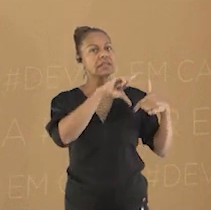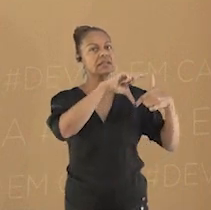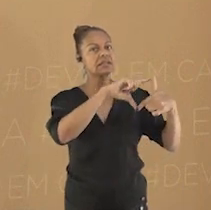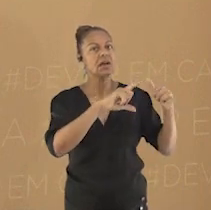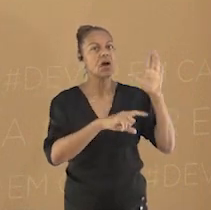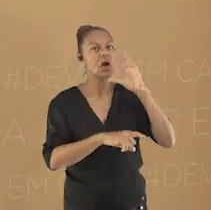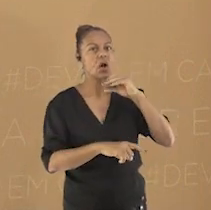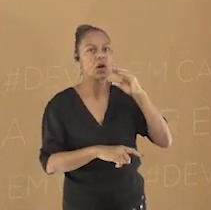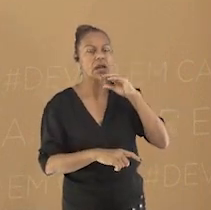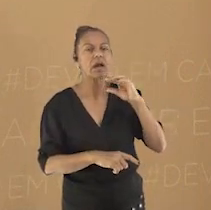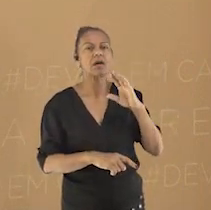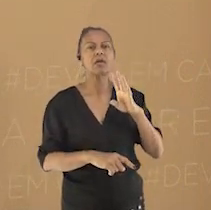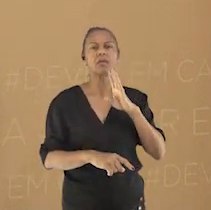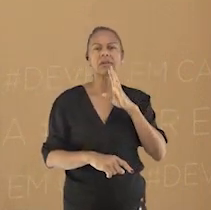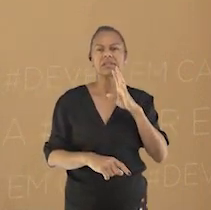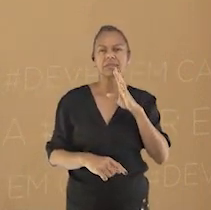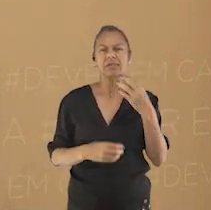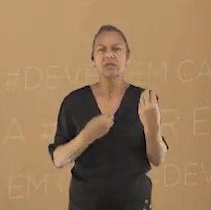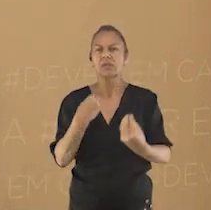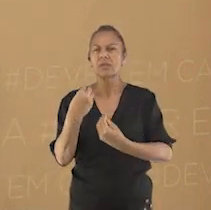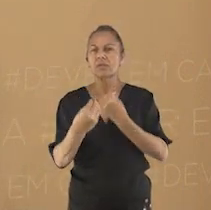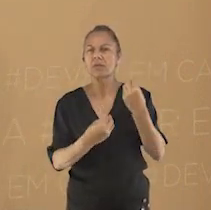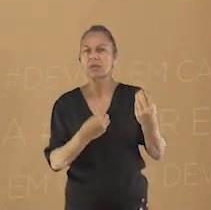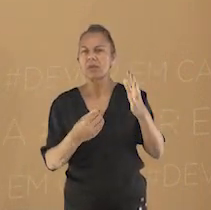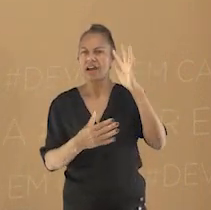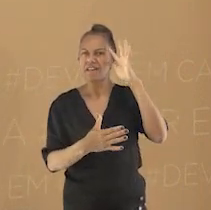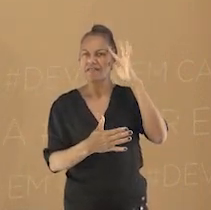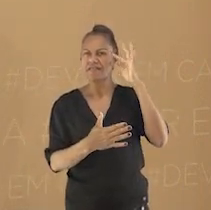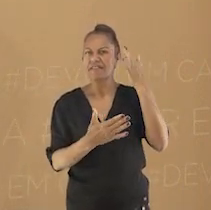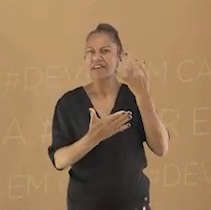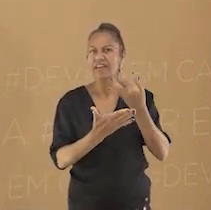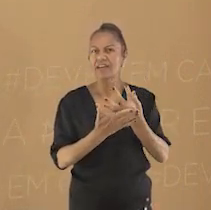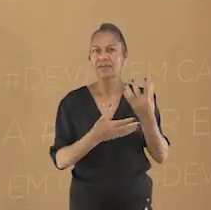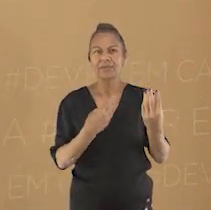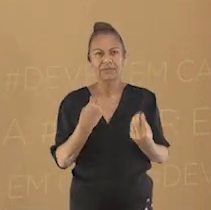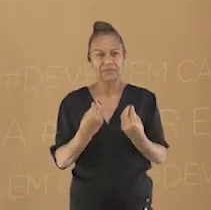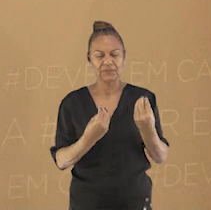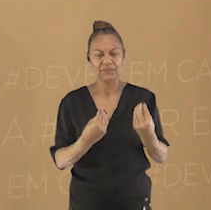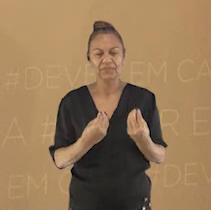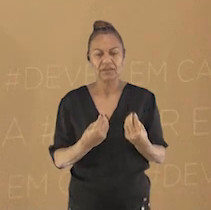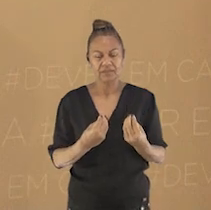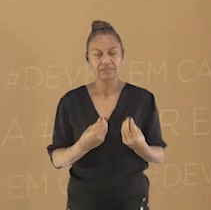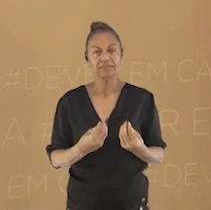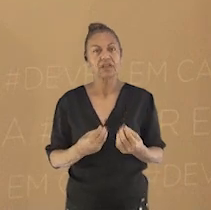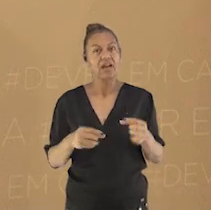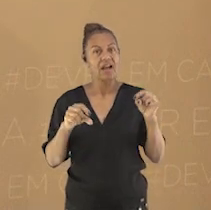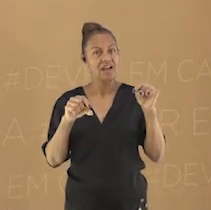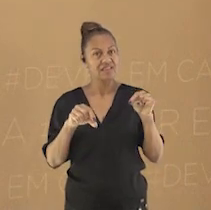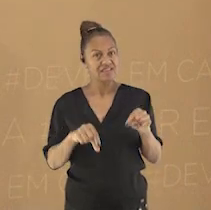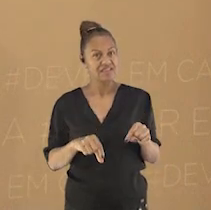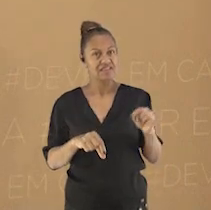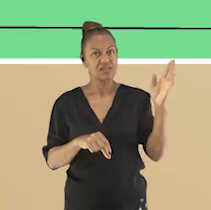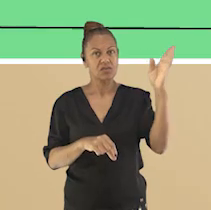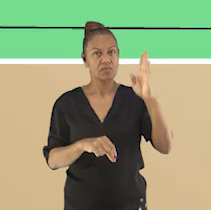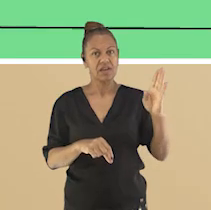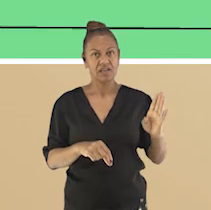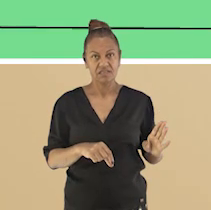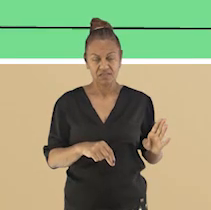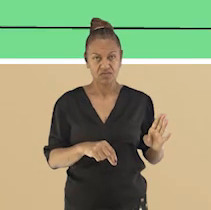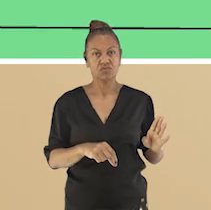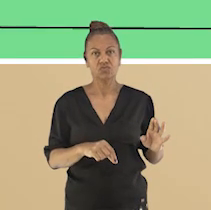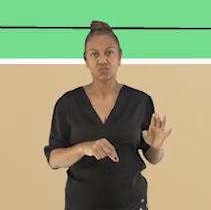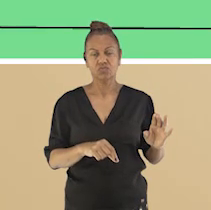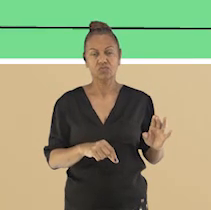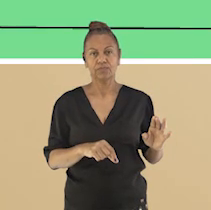orientações religiosas aos fiéis. A presença das religiões de origem africanas no Brasil se deve à